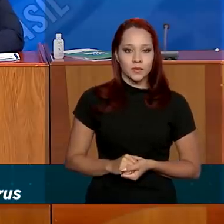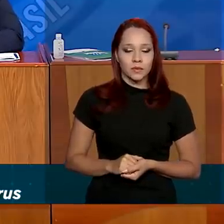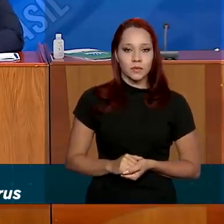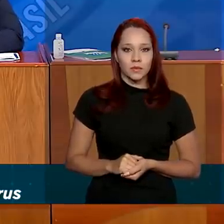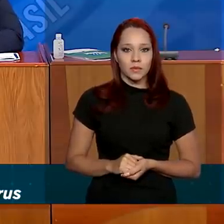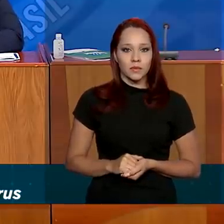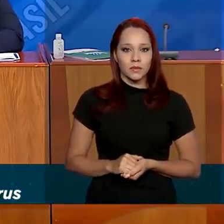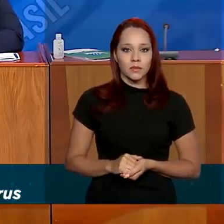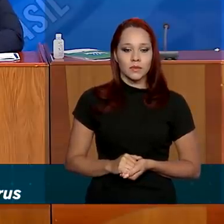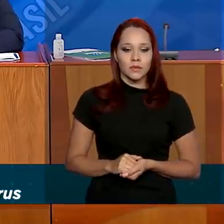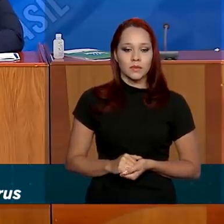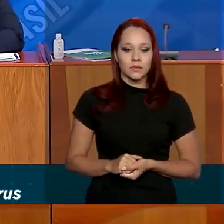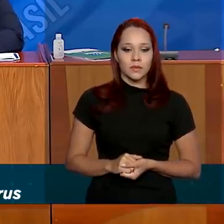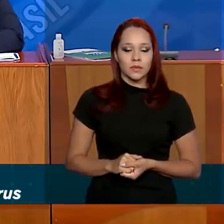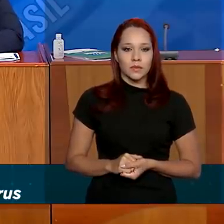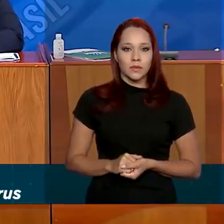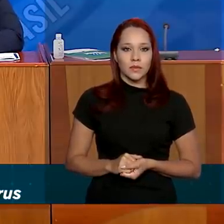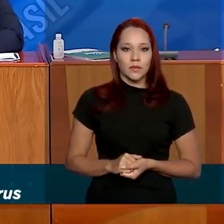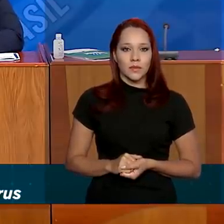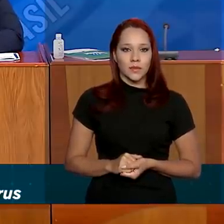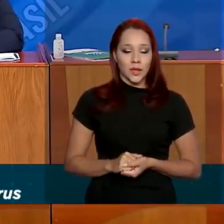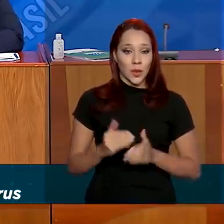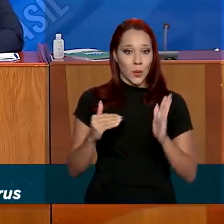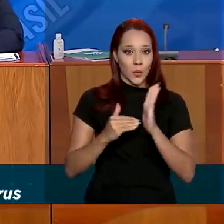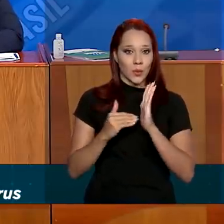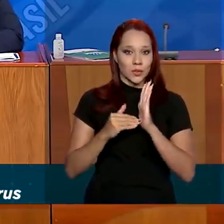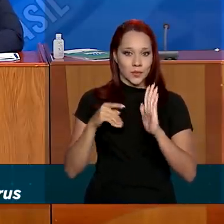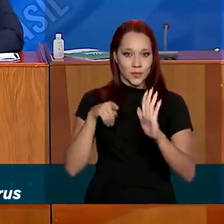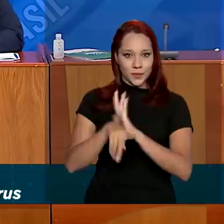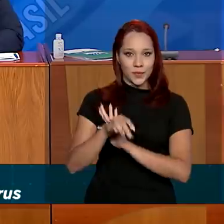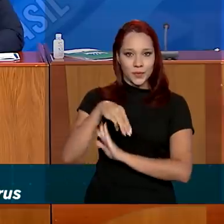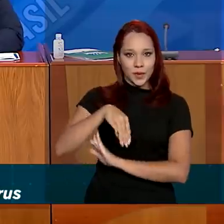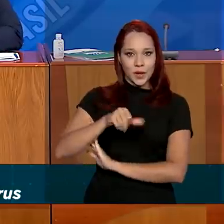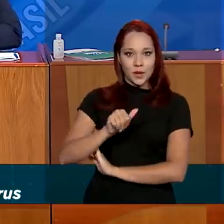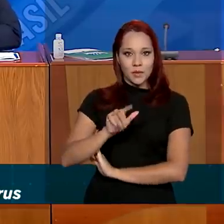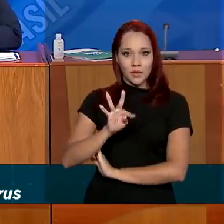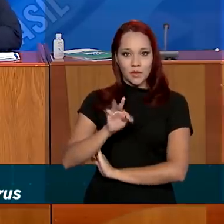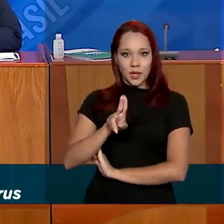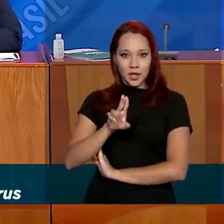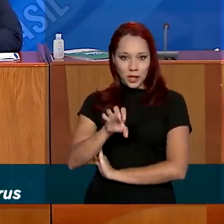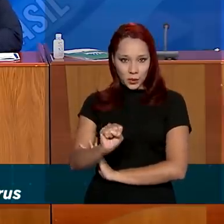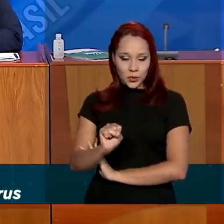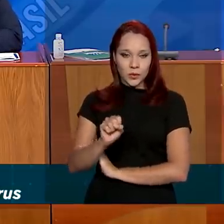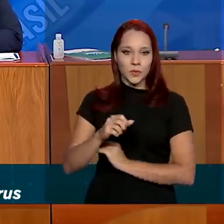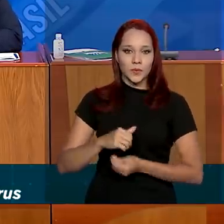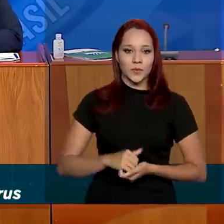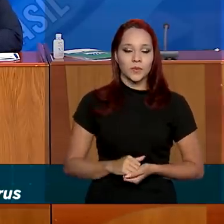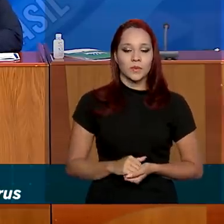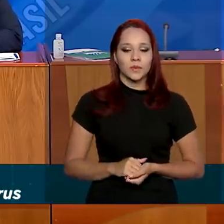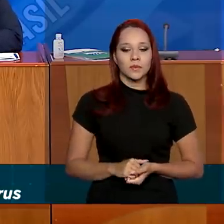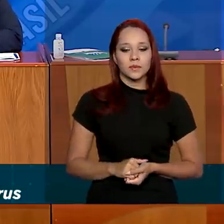Meu microfone. Tá, obrigada. Última pergunta, Matheus Schuck, valor econômico.